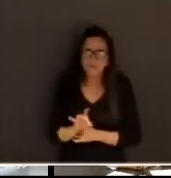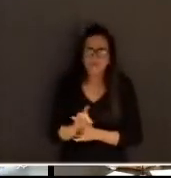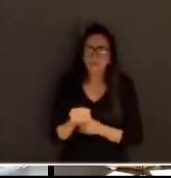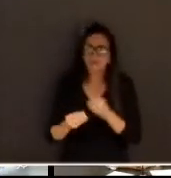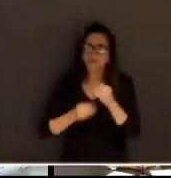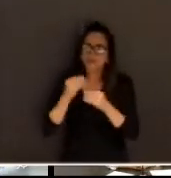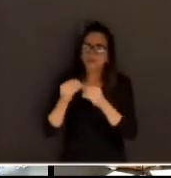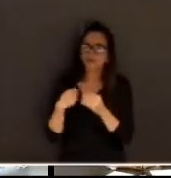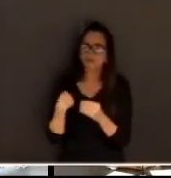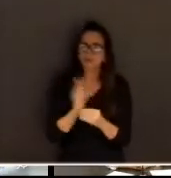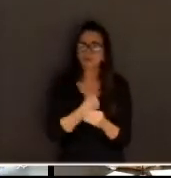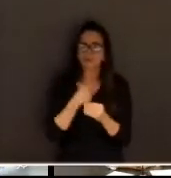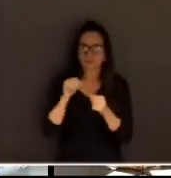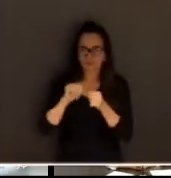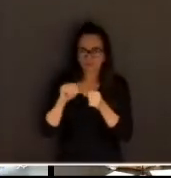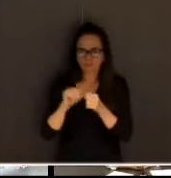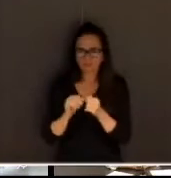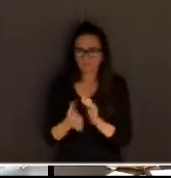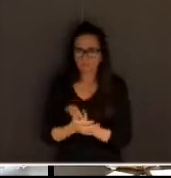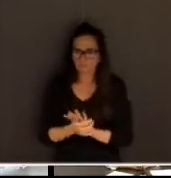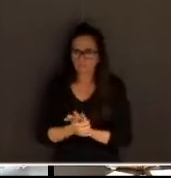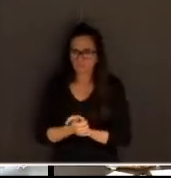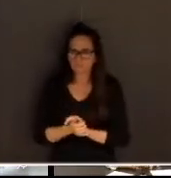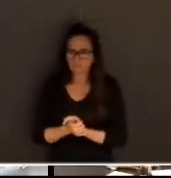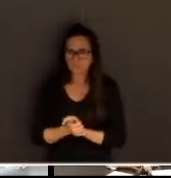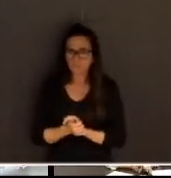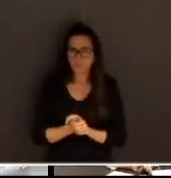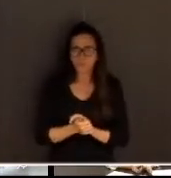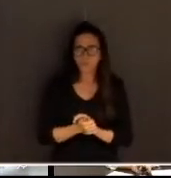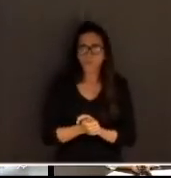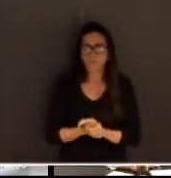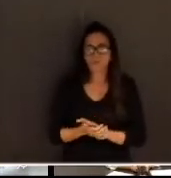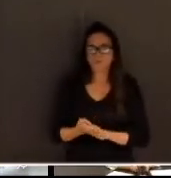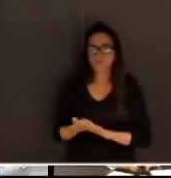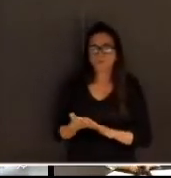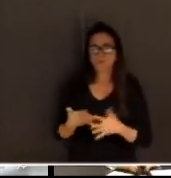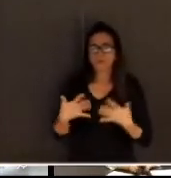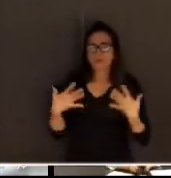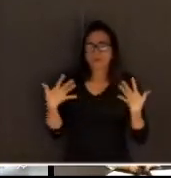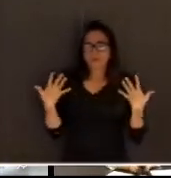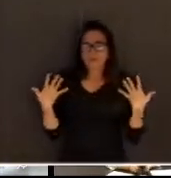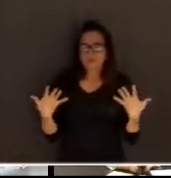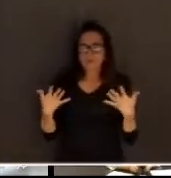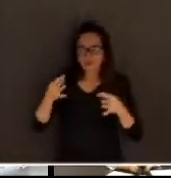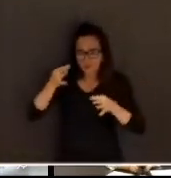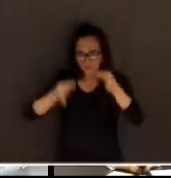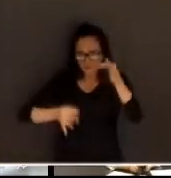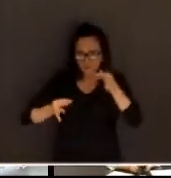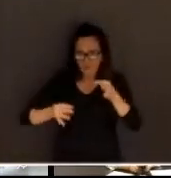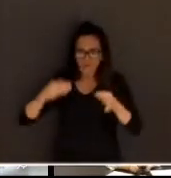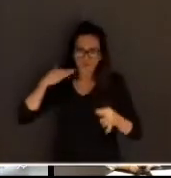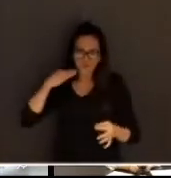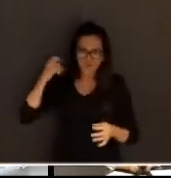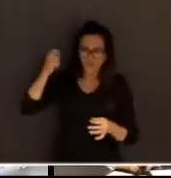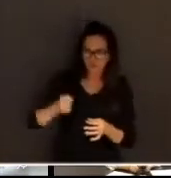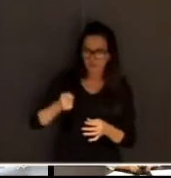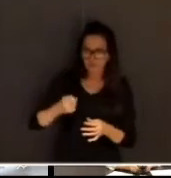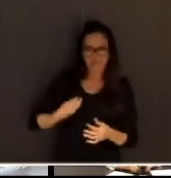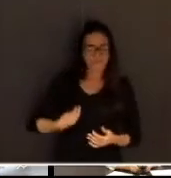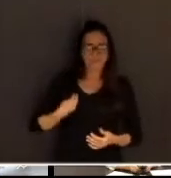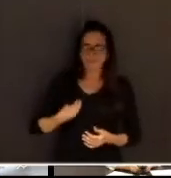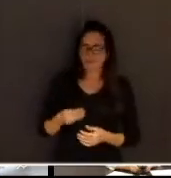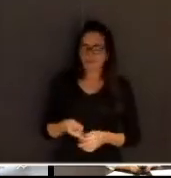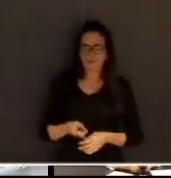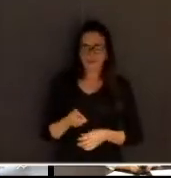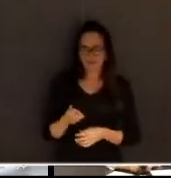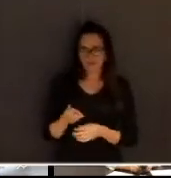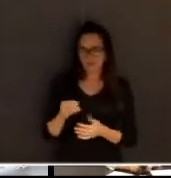com isso? Como está acontecendo esse trato com eles? Bem, o juiz a gente não discute. Ele tem que estar presente. Não tem como fazer um